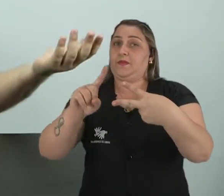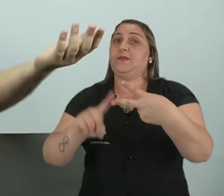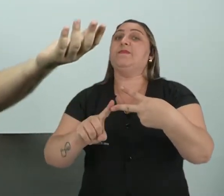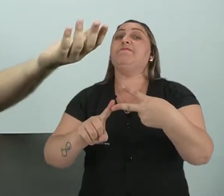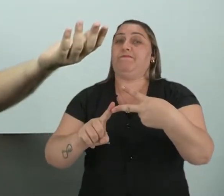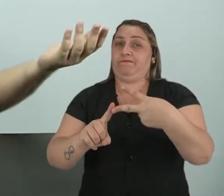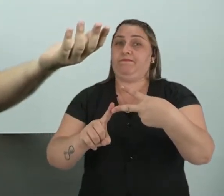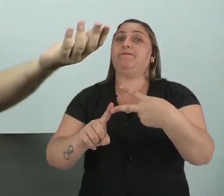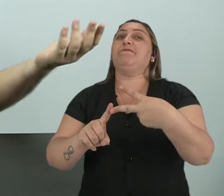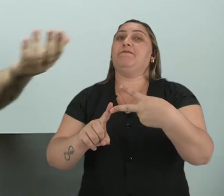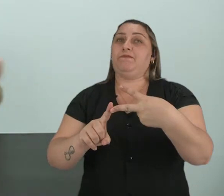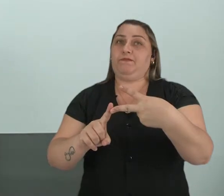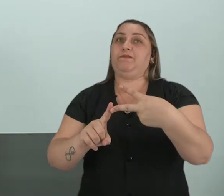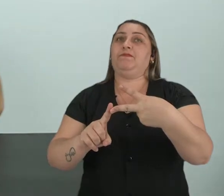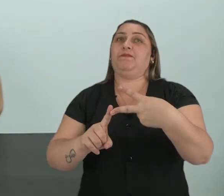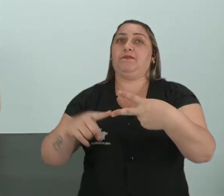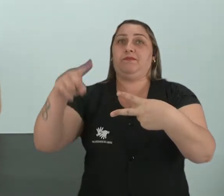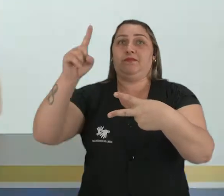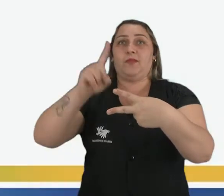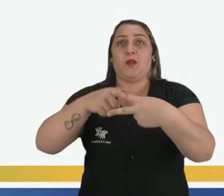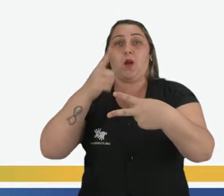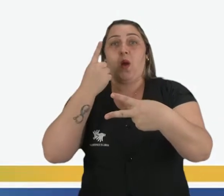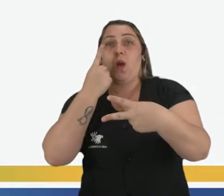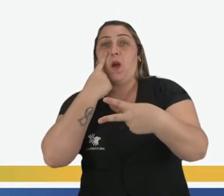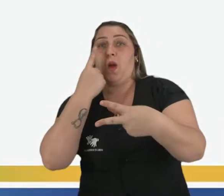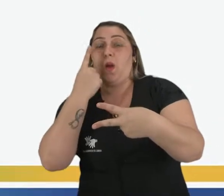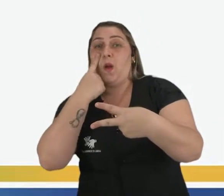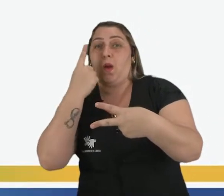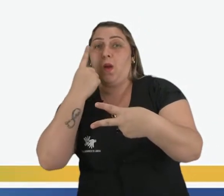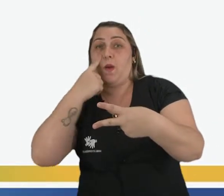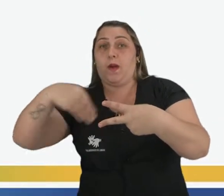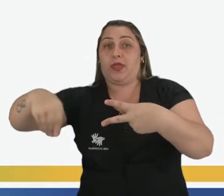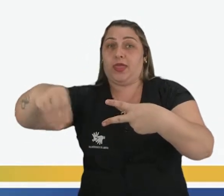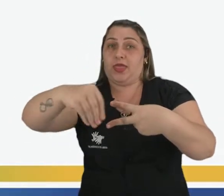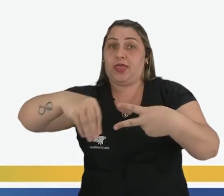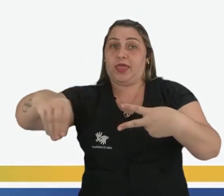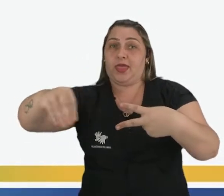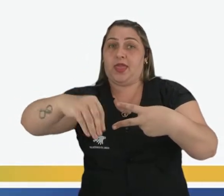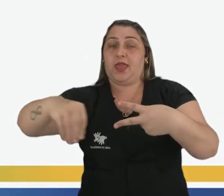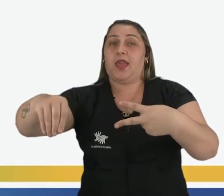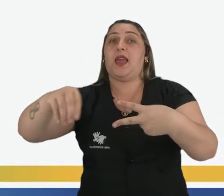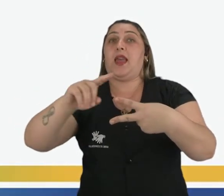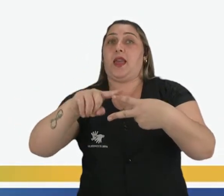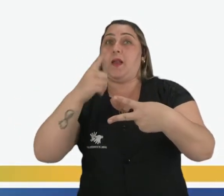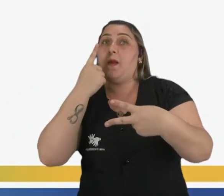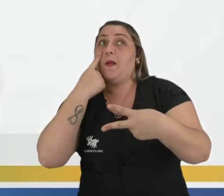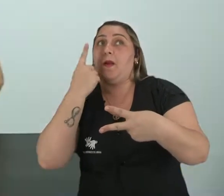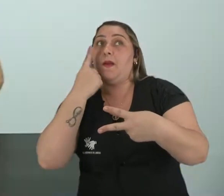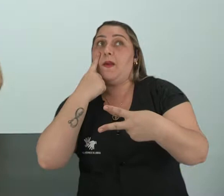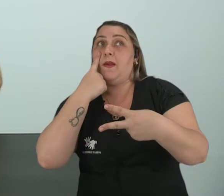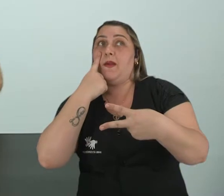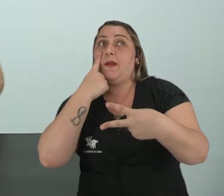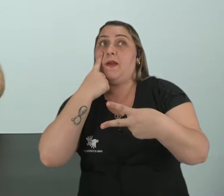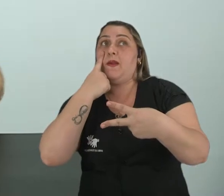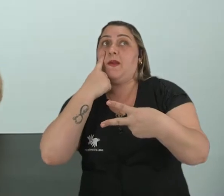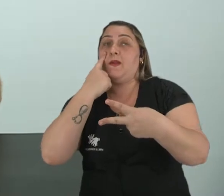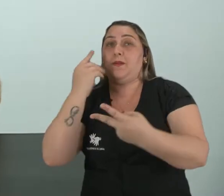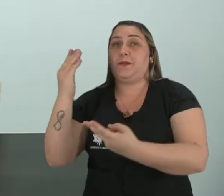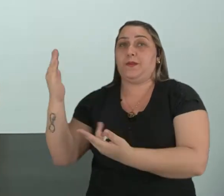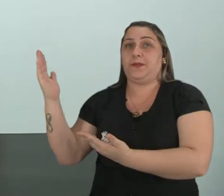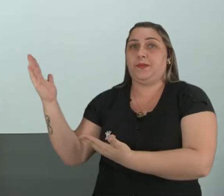áreas. Olha aqui para mim, ó. A terrestre, vocês estão observando, A área